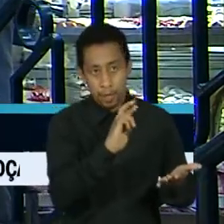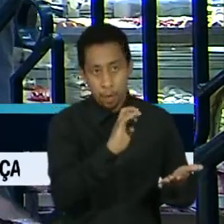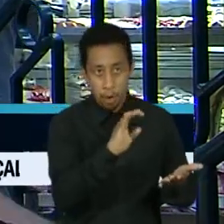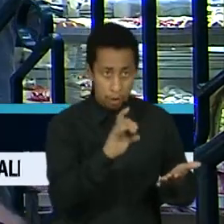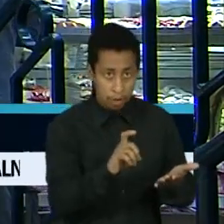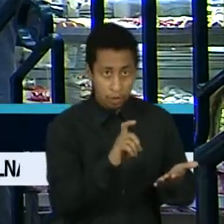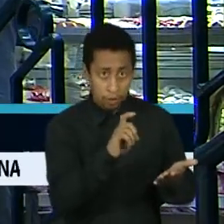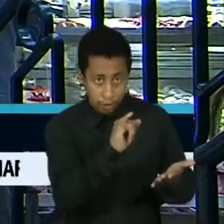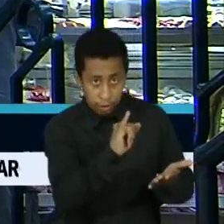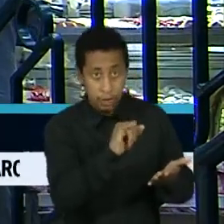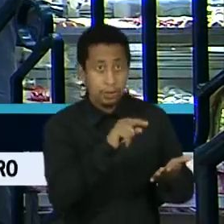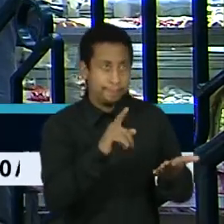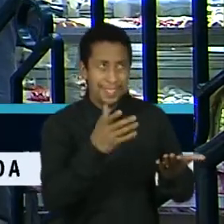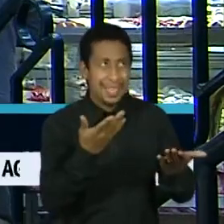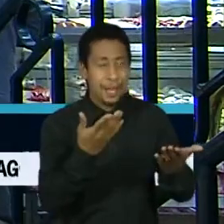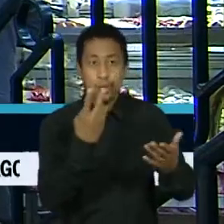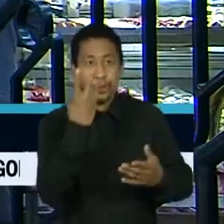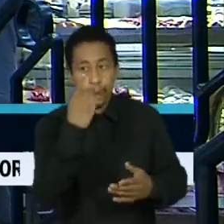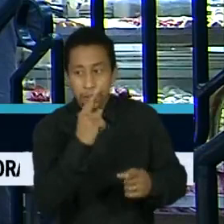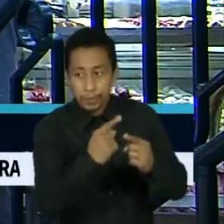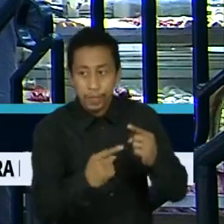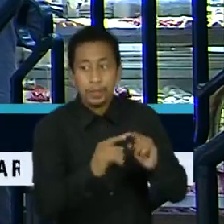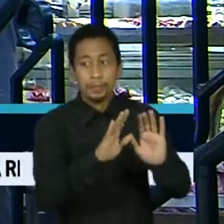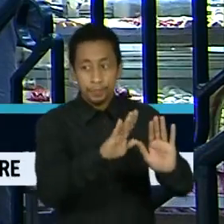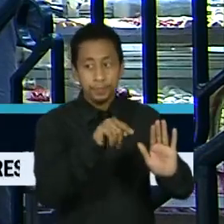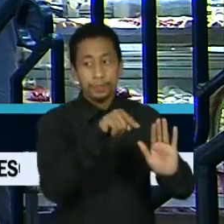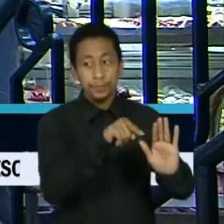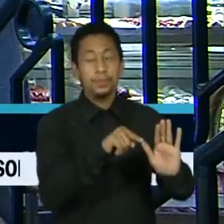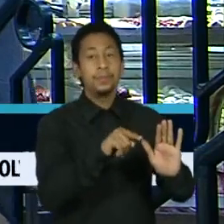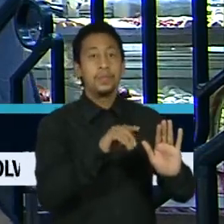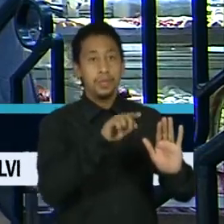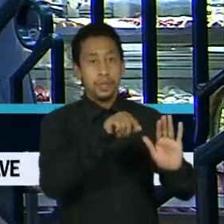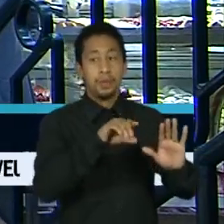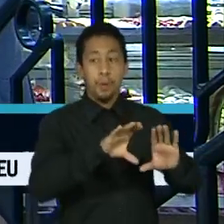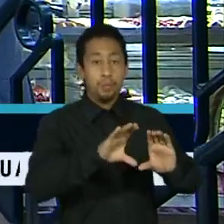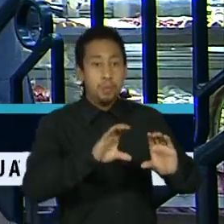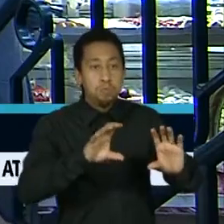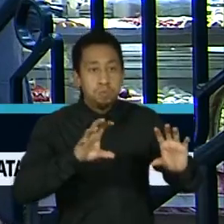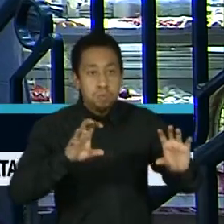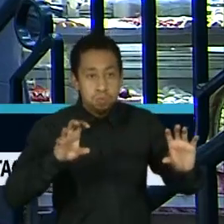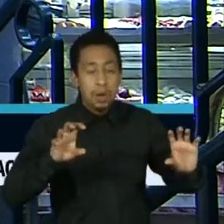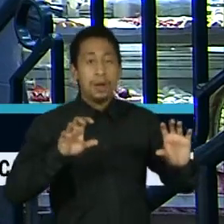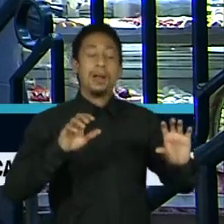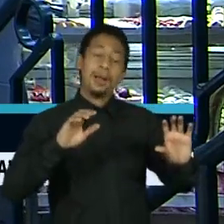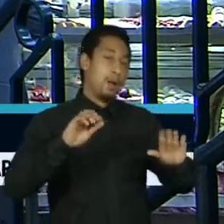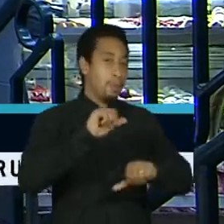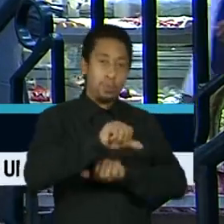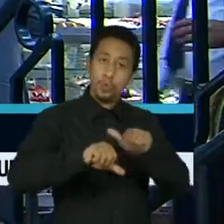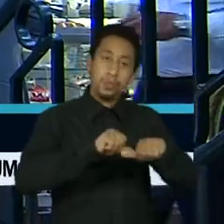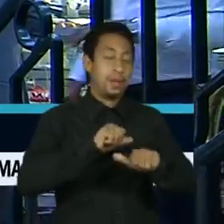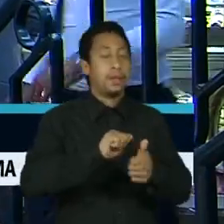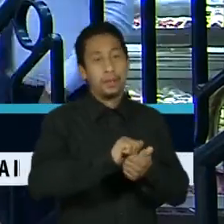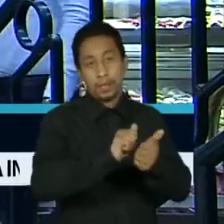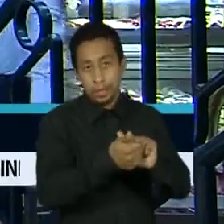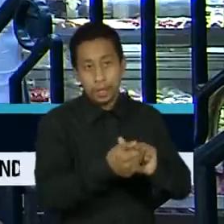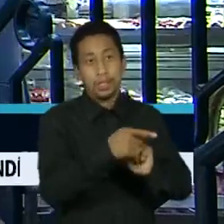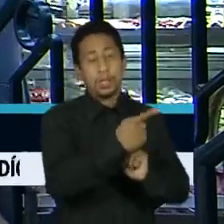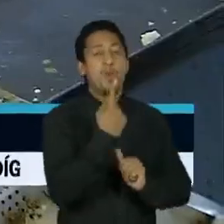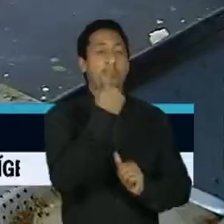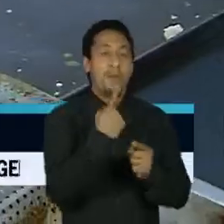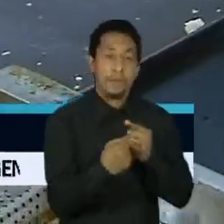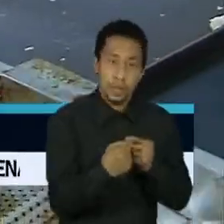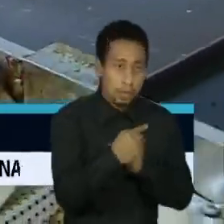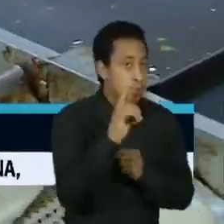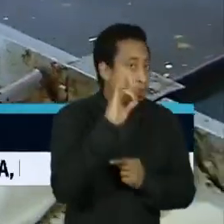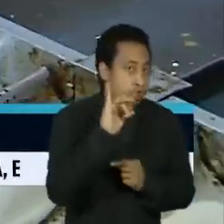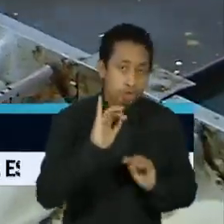como ele um pão que tem duração de sete dias, eu acabo concentrando essa demanda para fazer em um único período. Então a gente está fazendo o processo muito mais